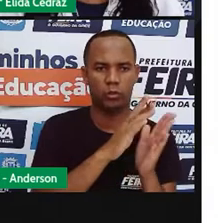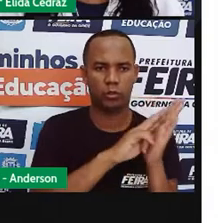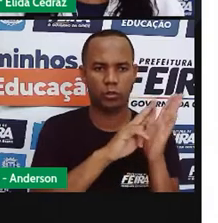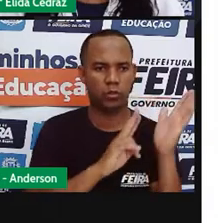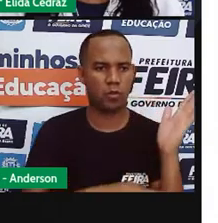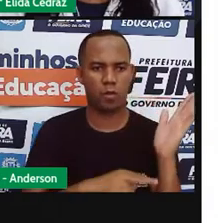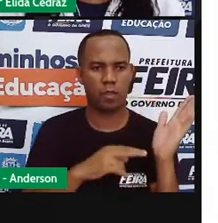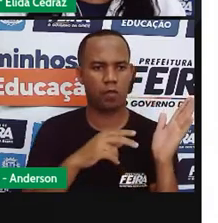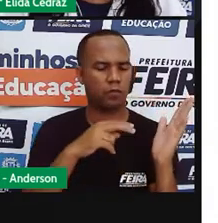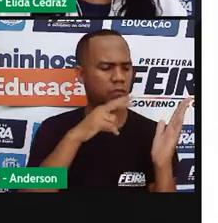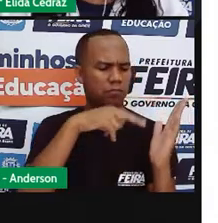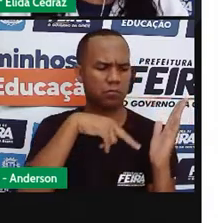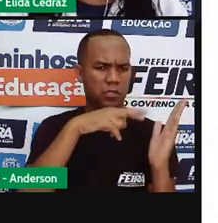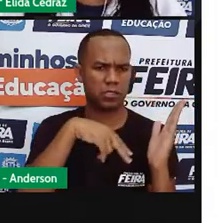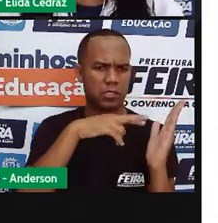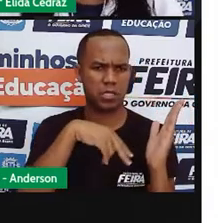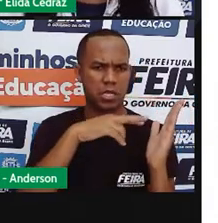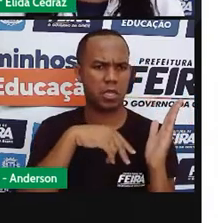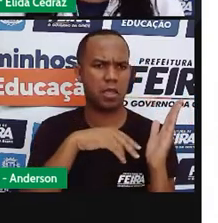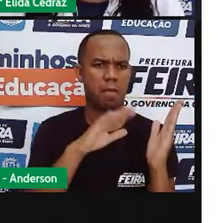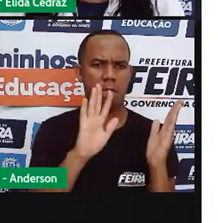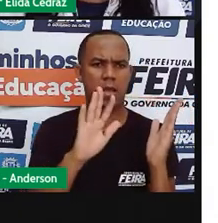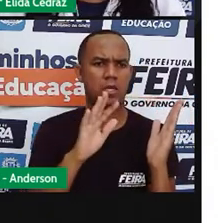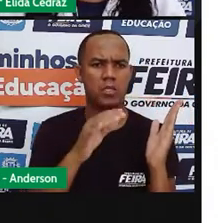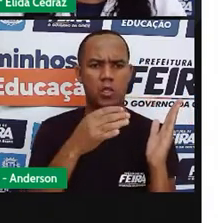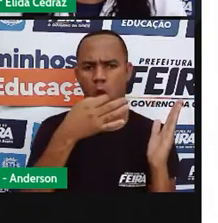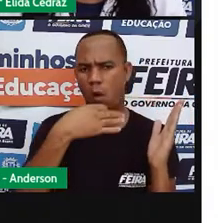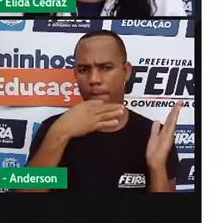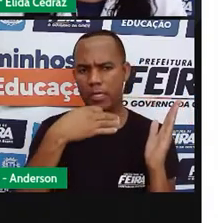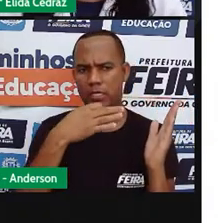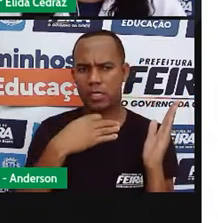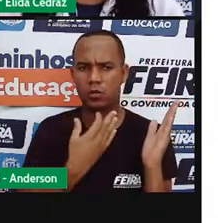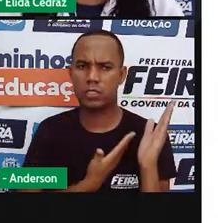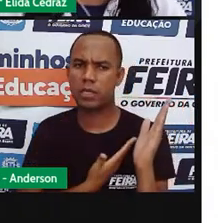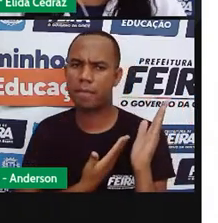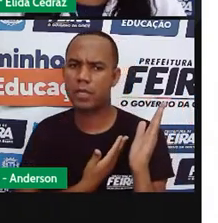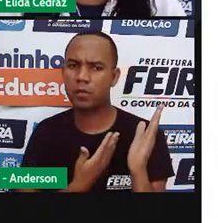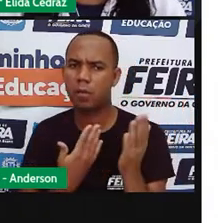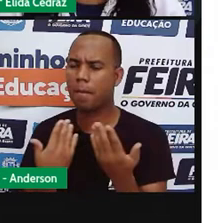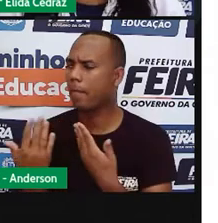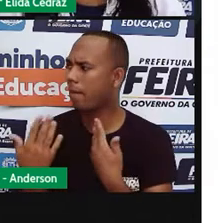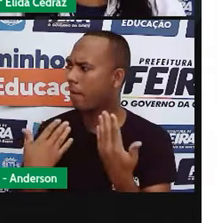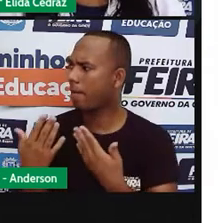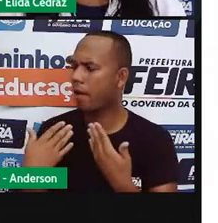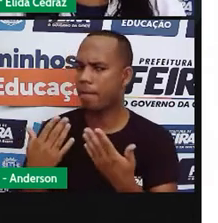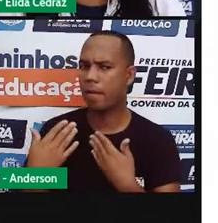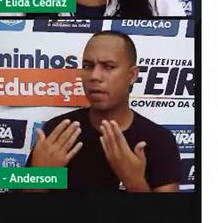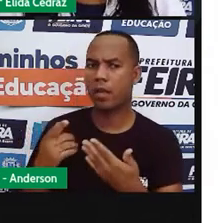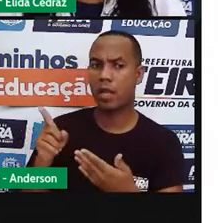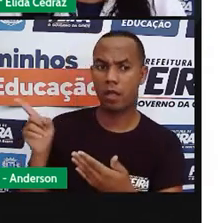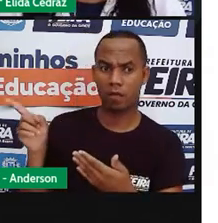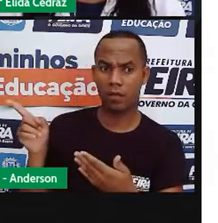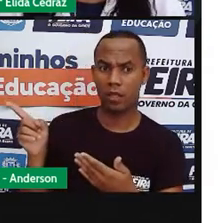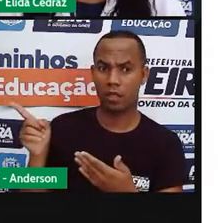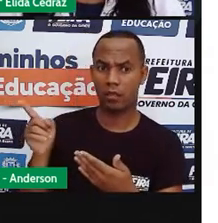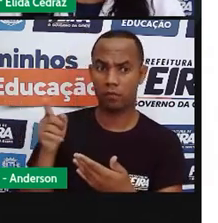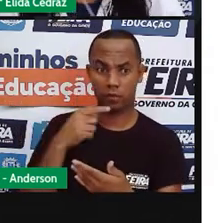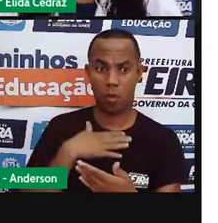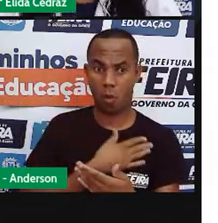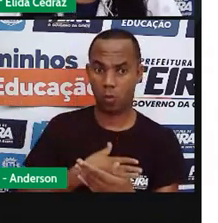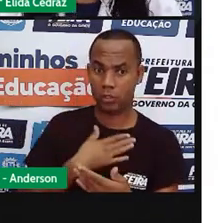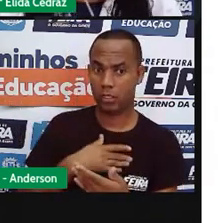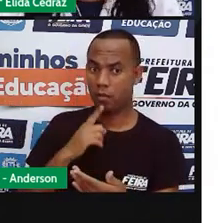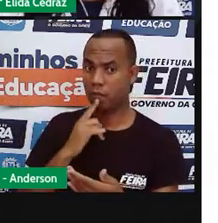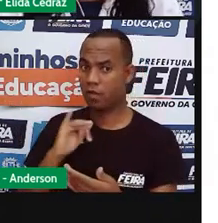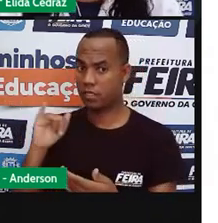dá a opinião entre os amigos aqui. Por exemplo, se eu estivesse aqui com o jornal, lêsse uma matéria e achasse interessante,